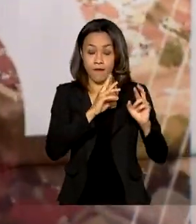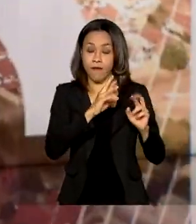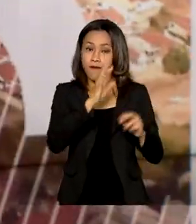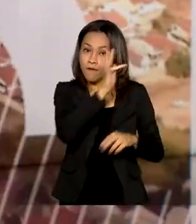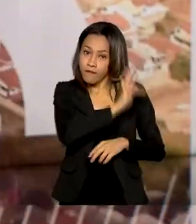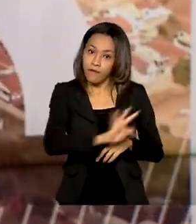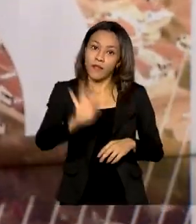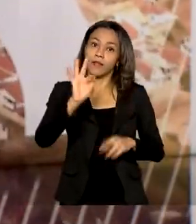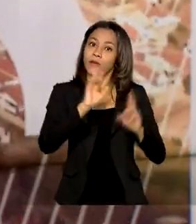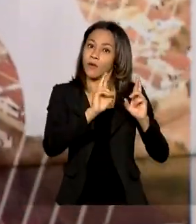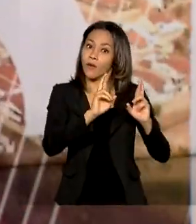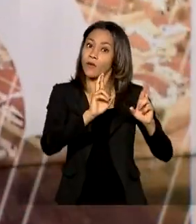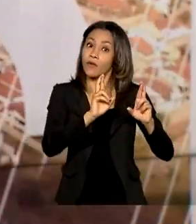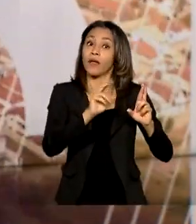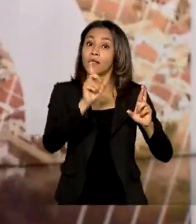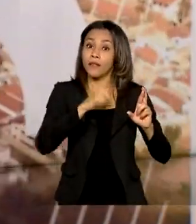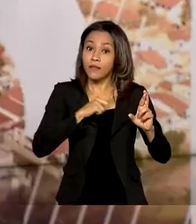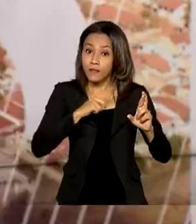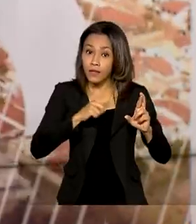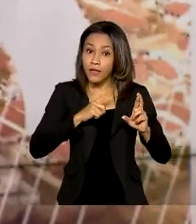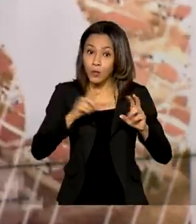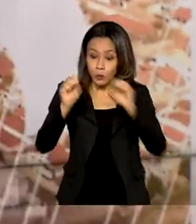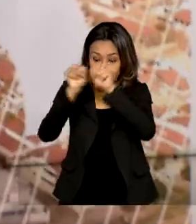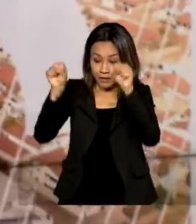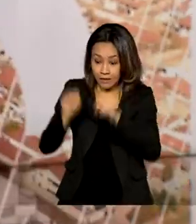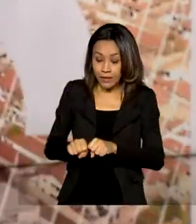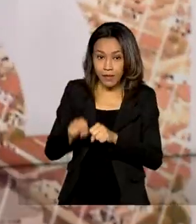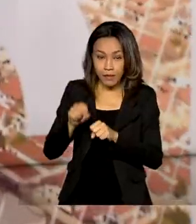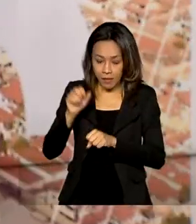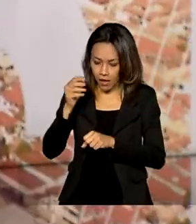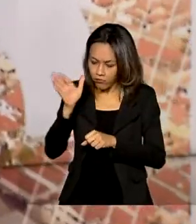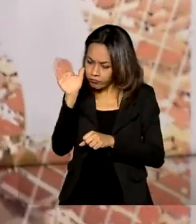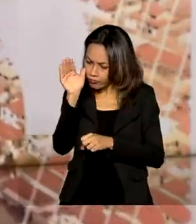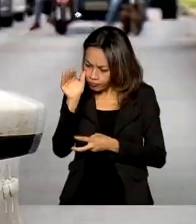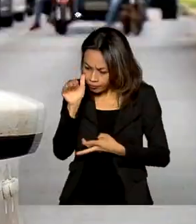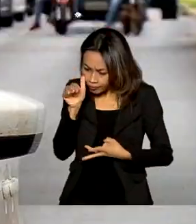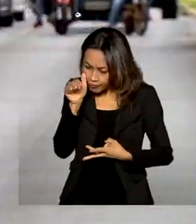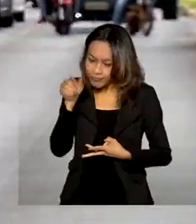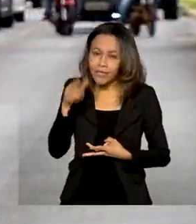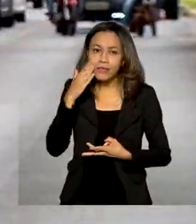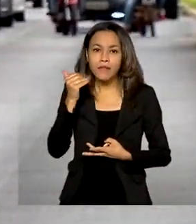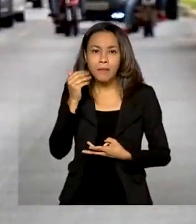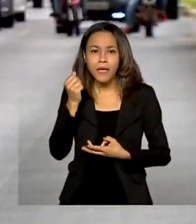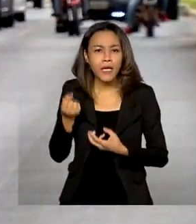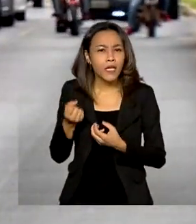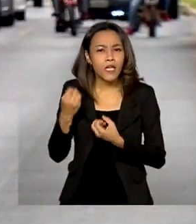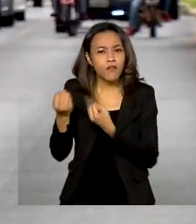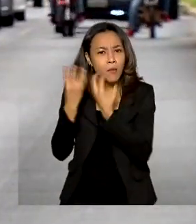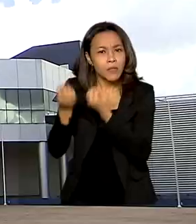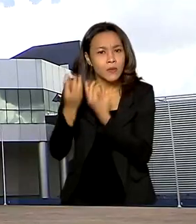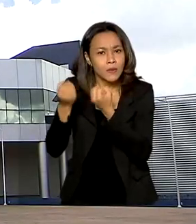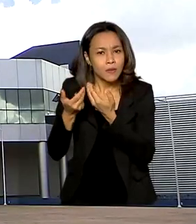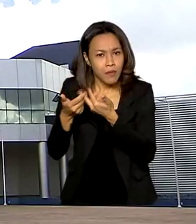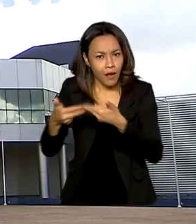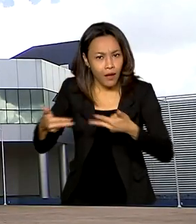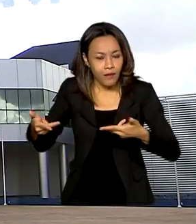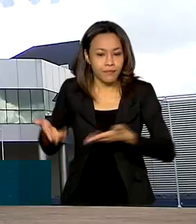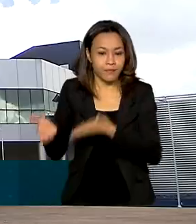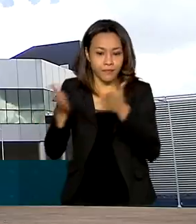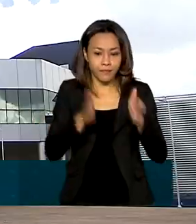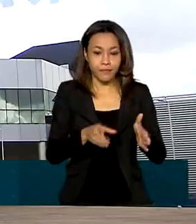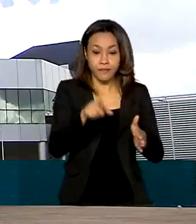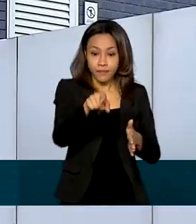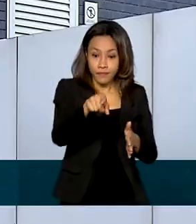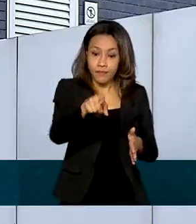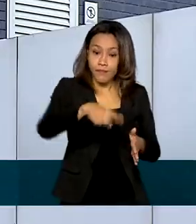um sistema eletrônico de consulta de acidentes e estatísticas no trânsito. Órgãos de trânsito e instituições